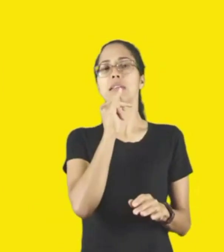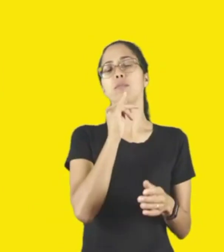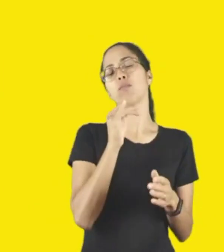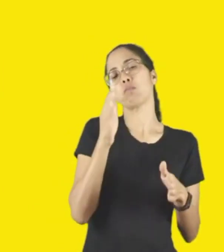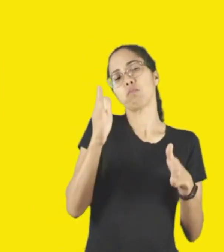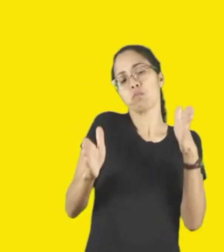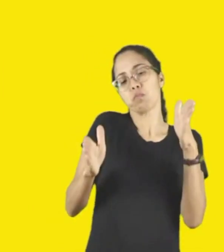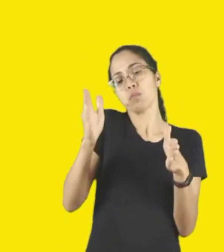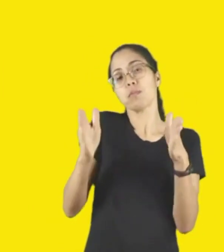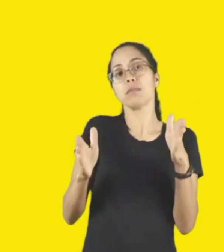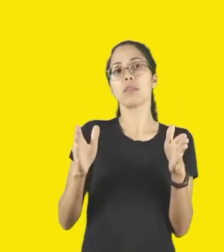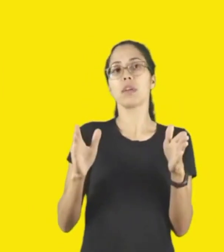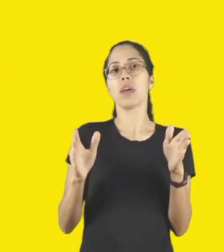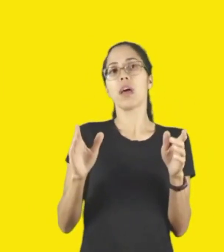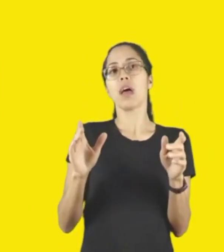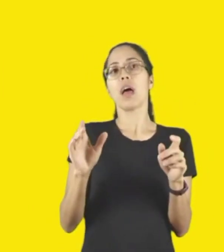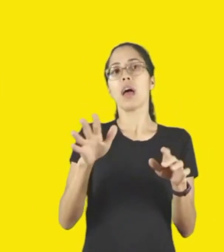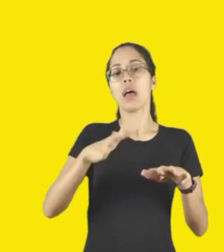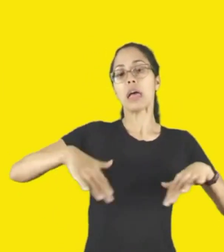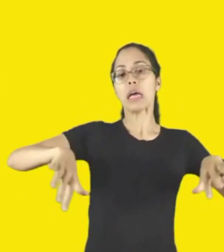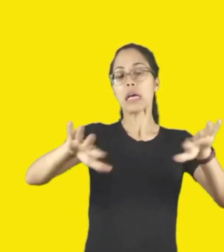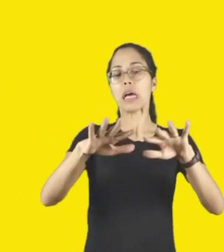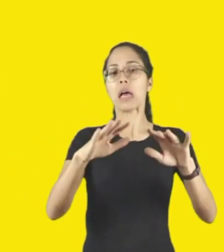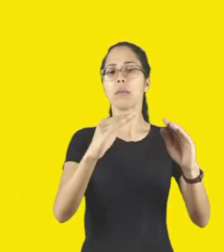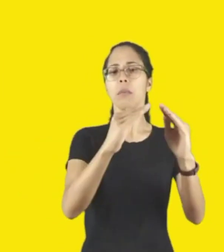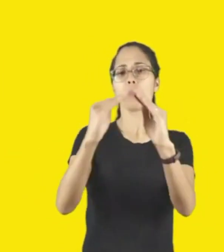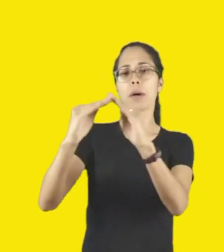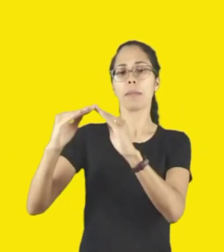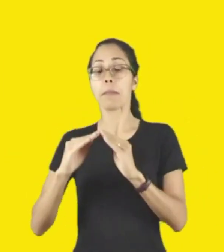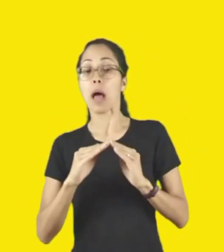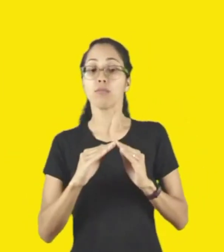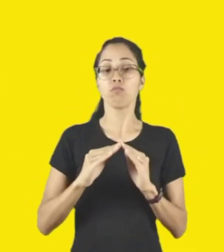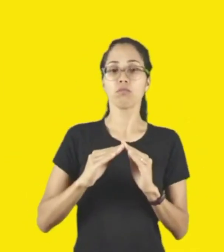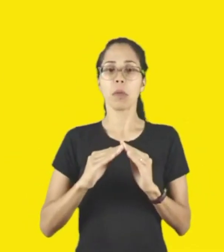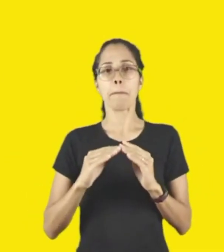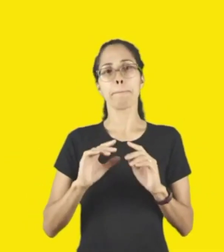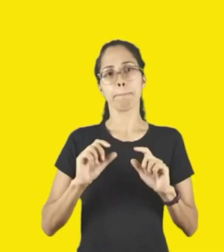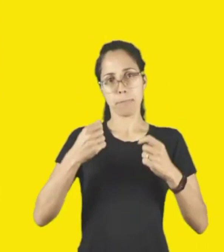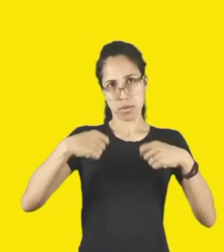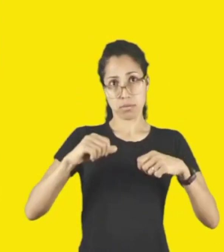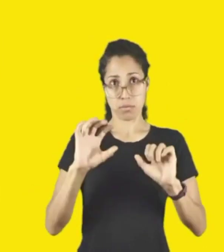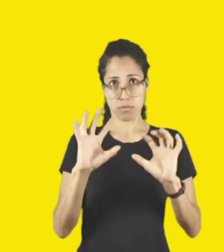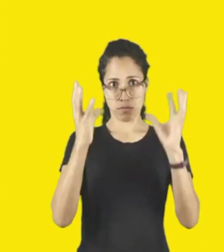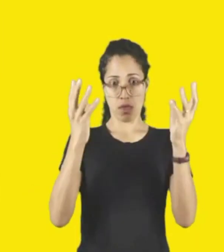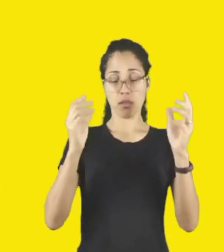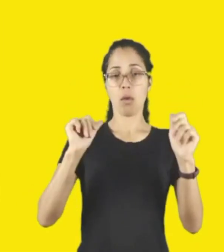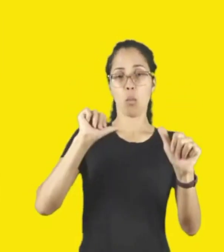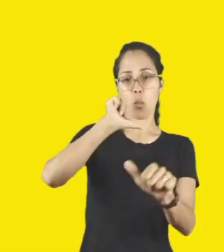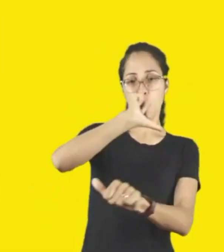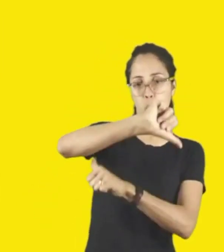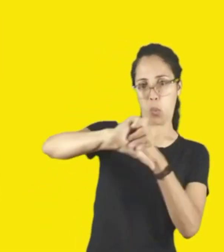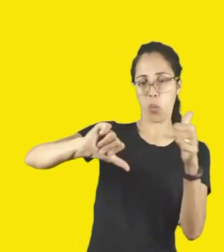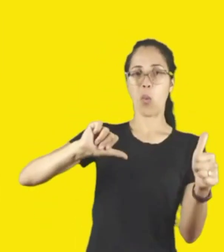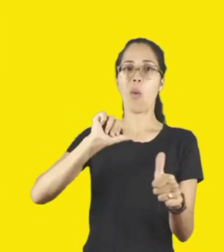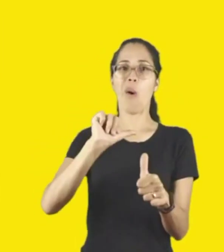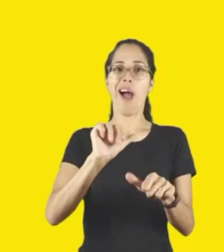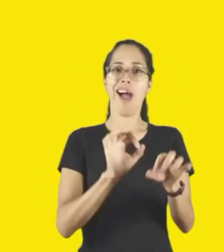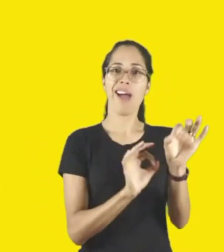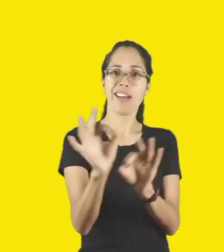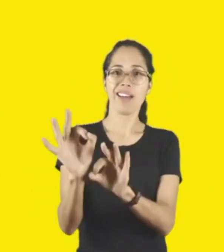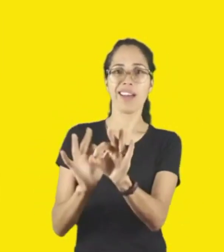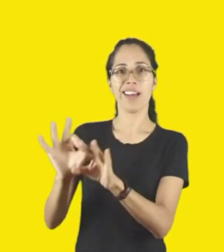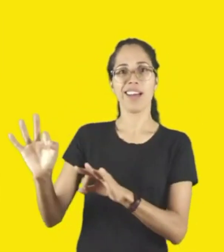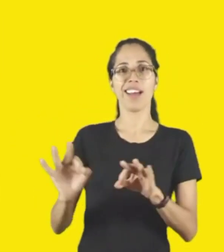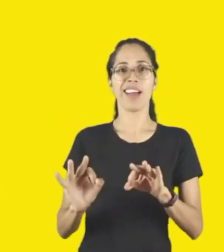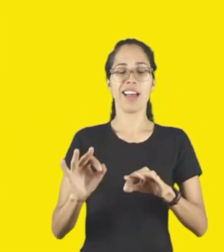características de um determinado lugar. Como num passe de mágica, a praça se transforma em palco, a calçada torna